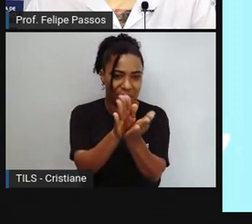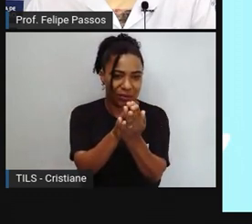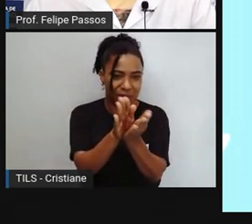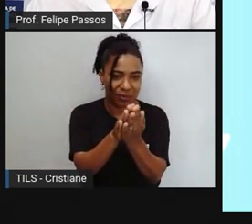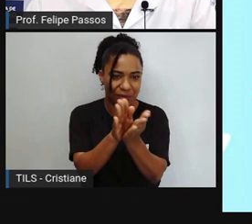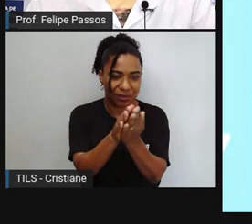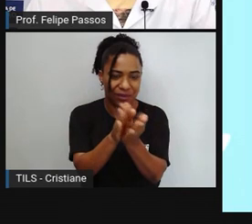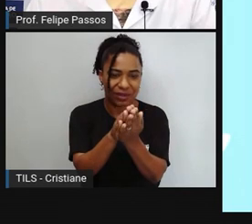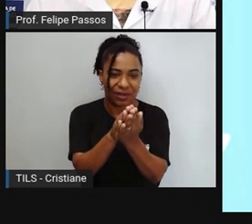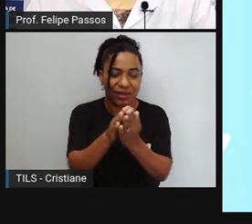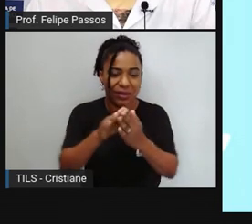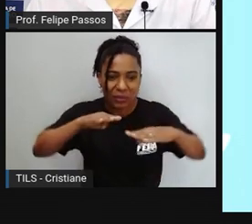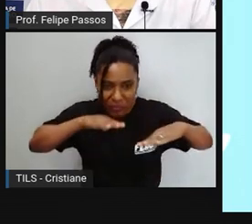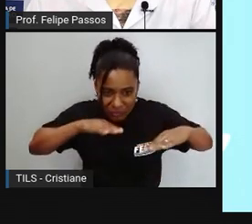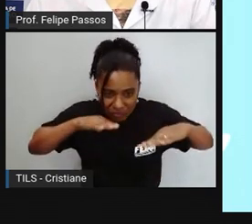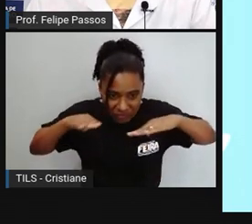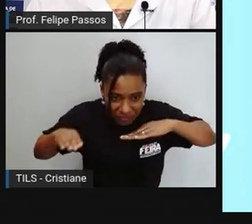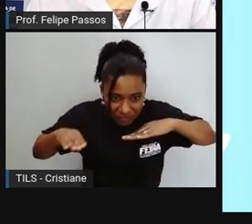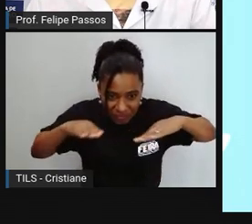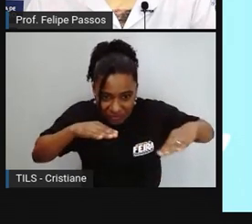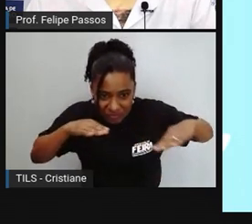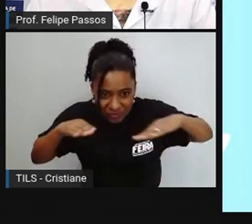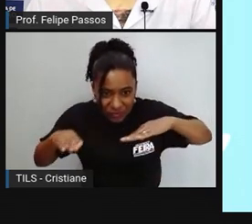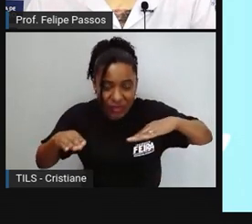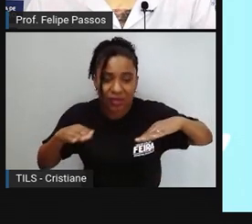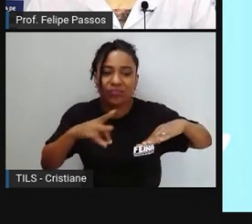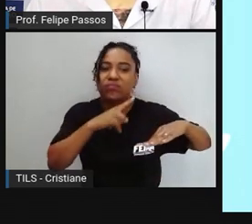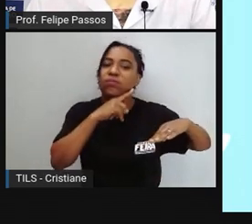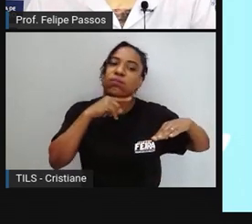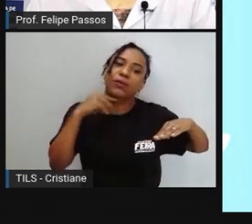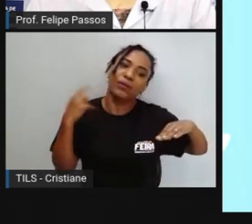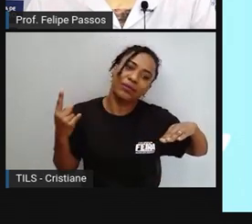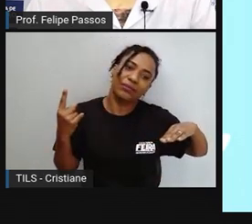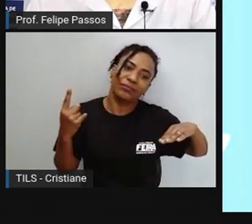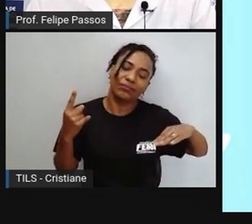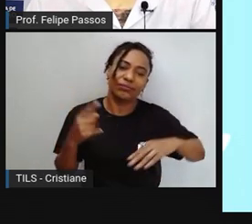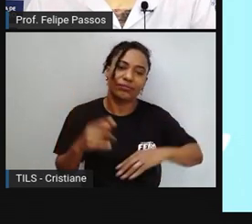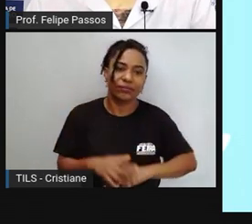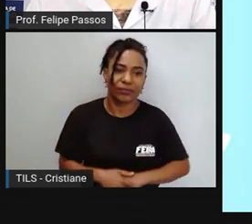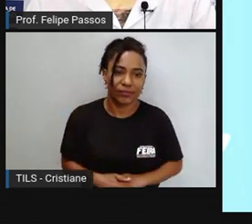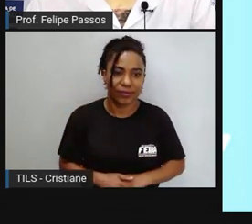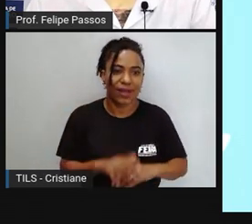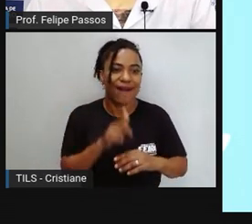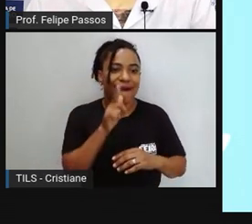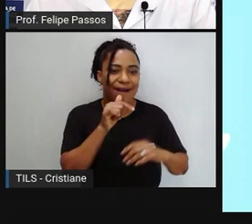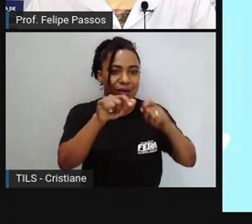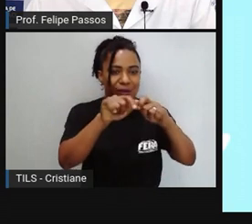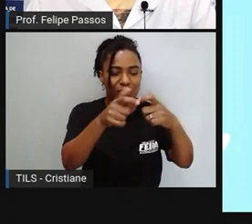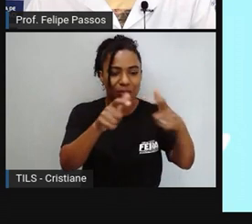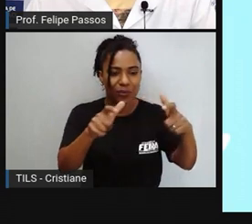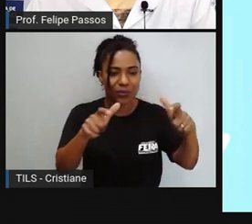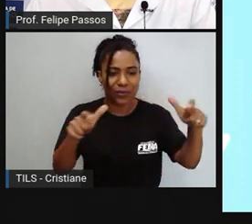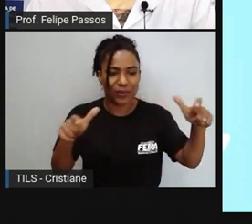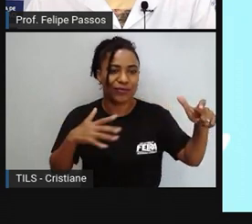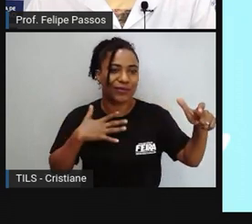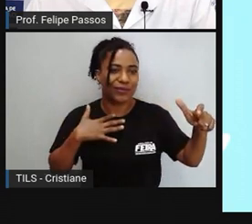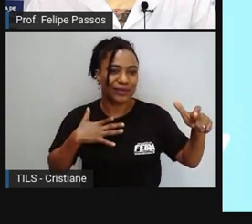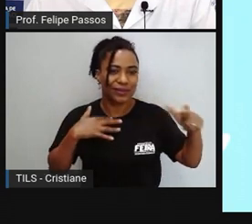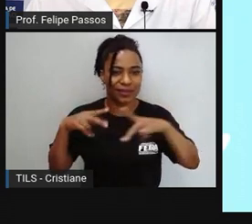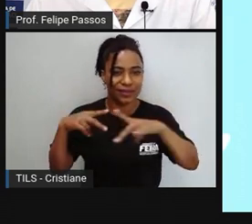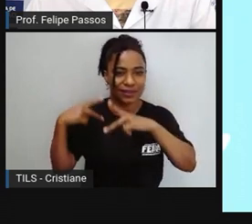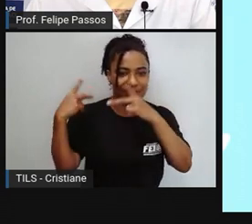e essa lagoa grande eu tenho muita vontade de passar lá e